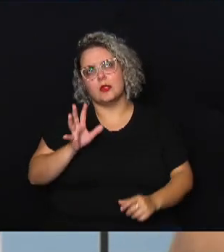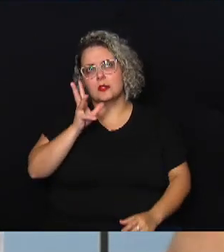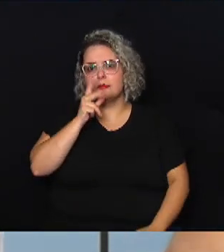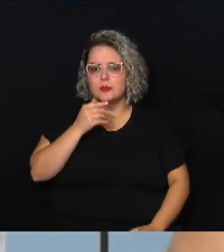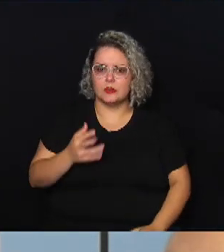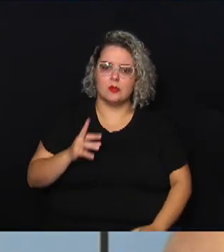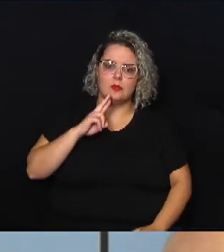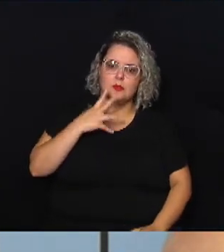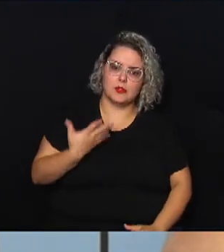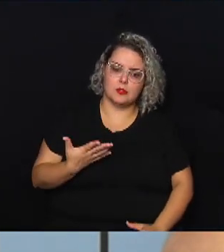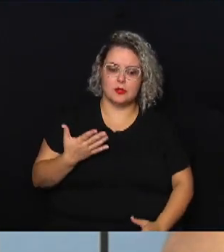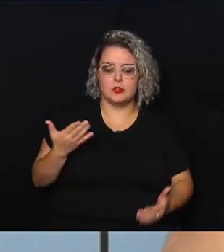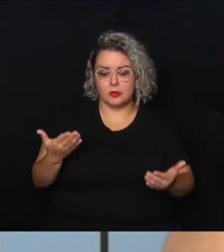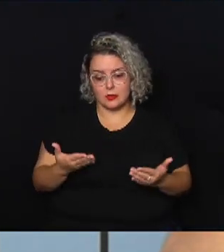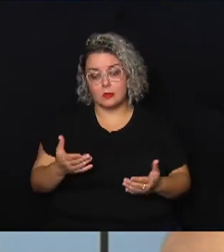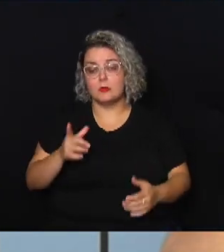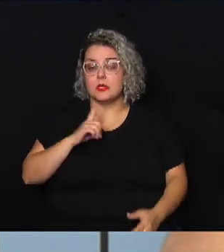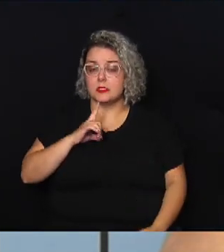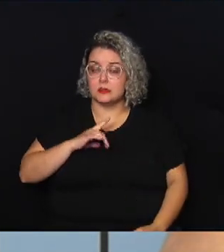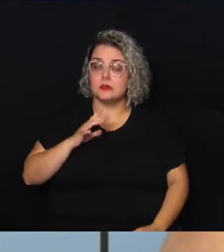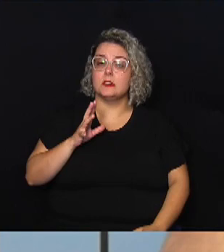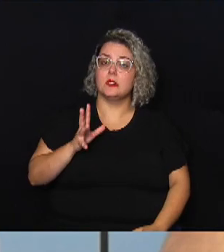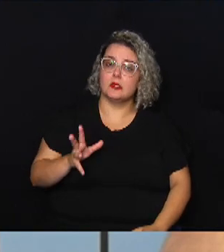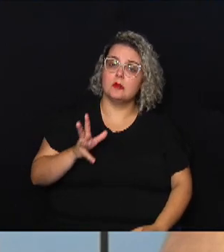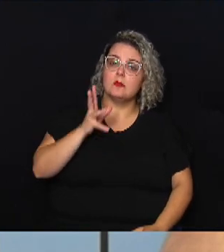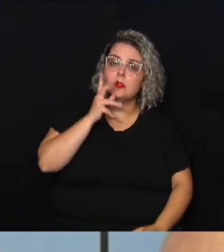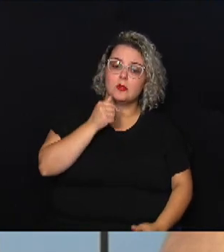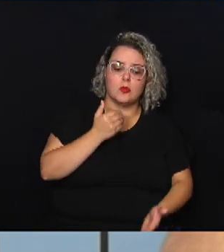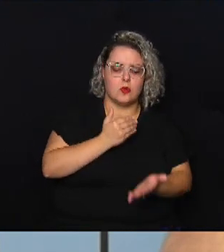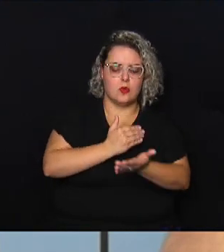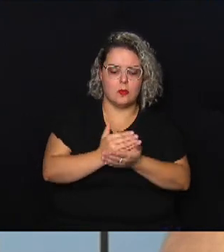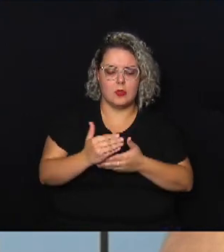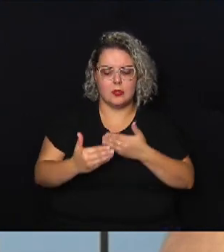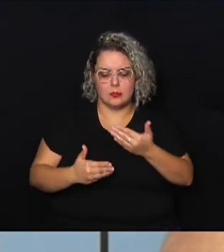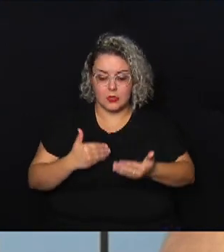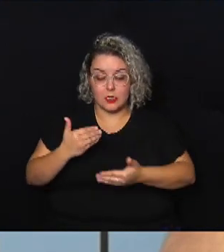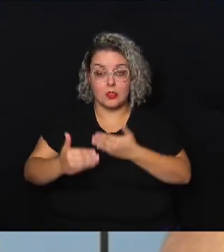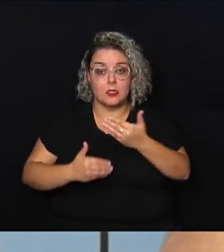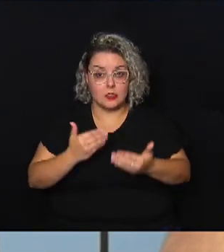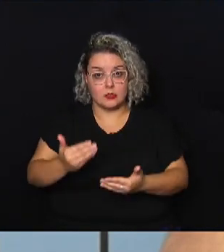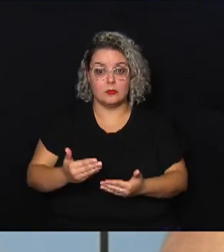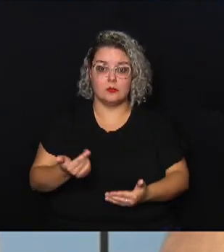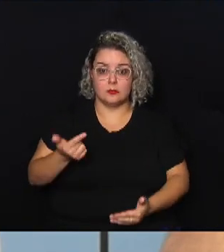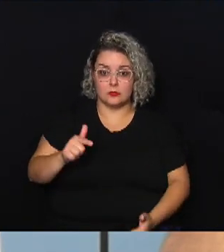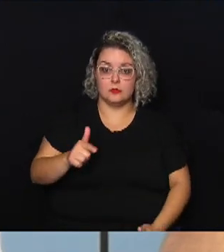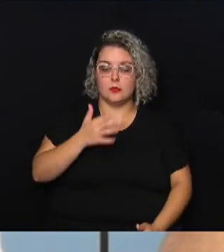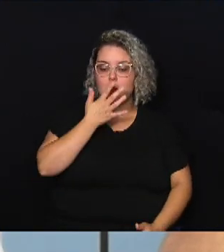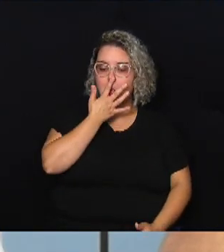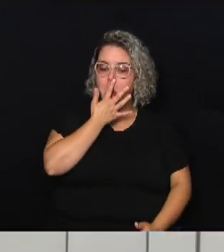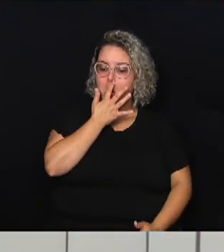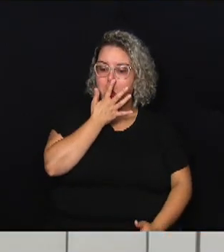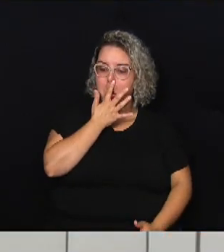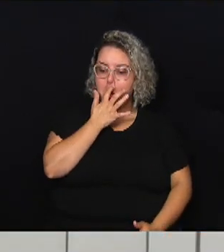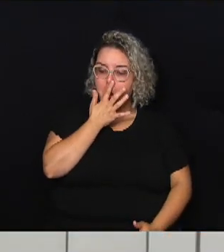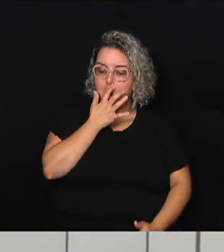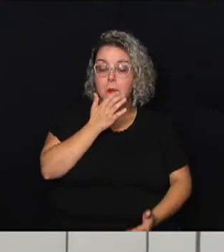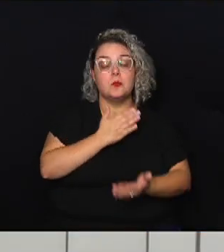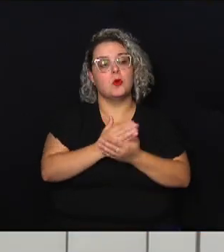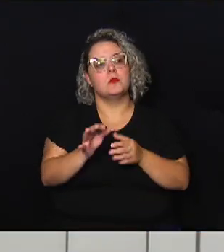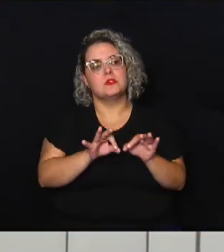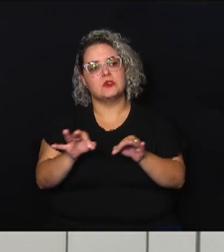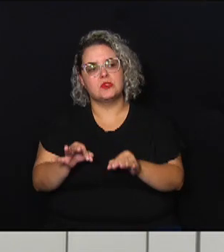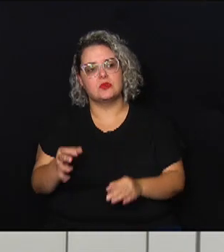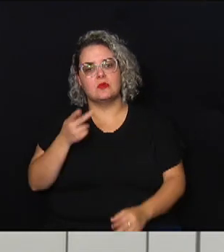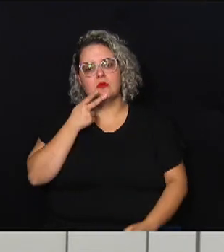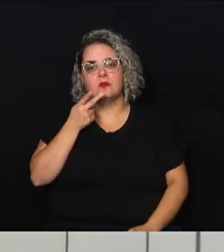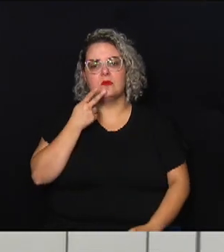agora mas leve mais um tempo mas é preciso iniciar e começar a dar prosseguimento a tudo isso a gente começou o programa inclusive falando